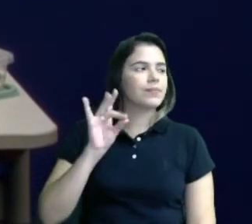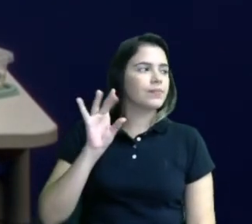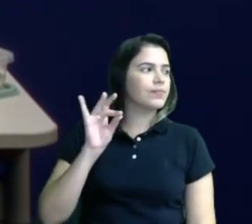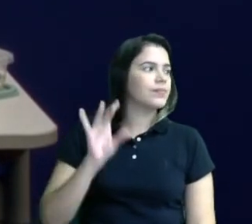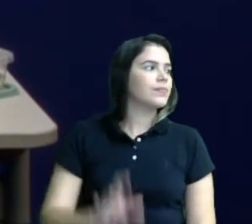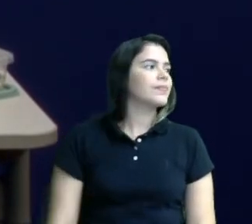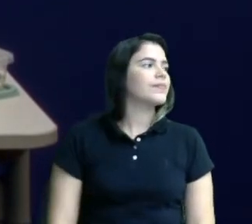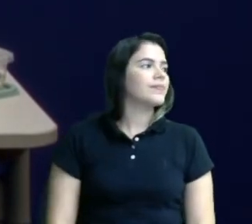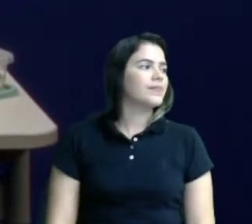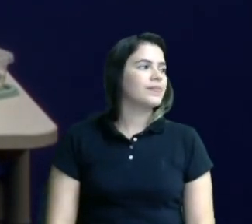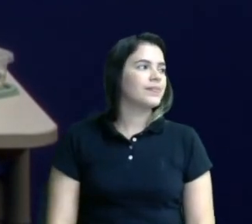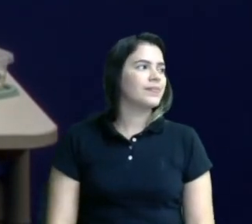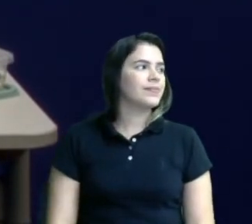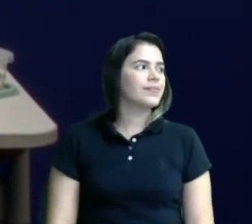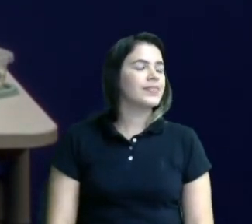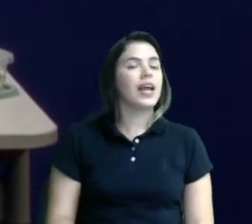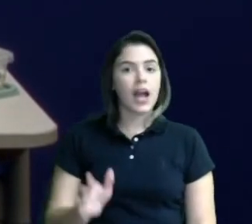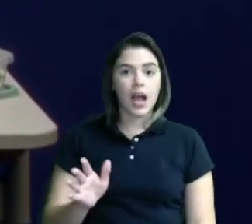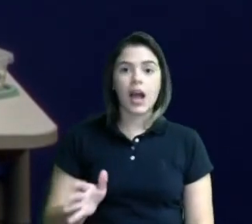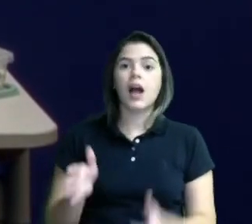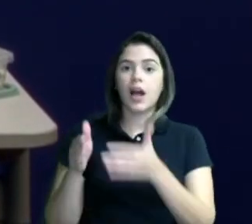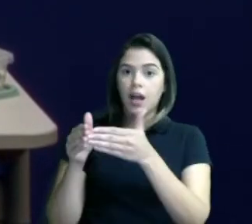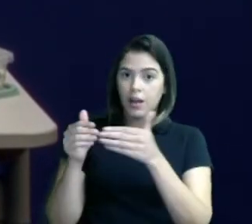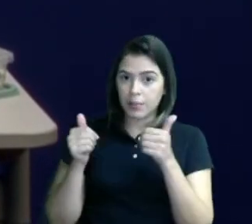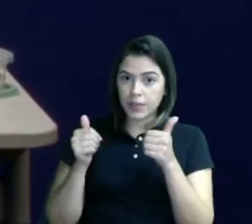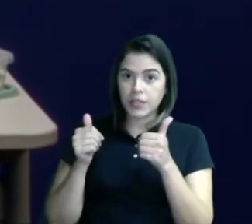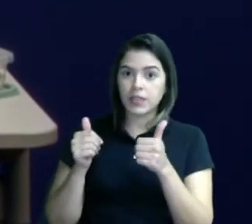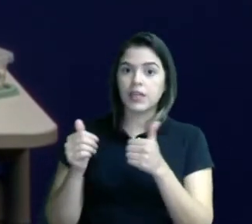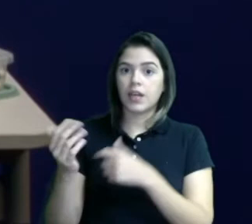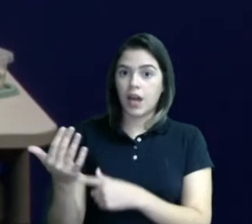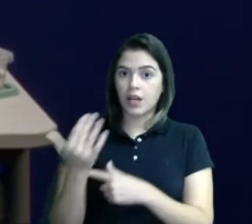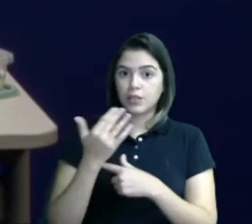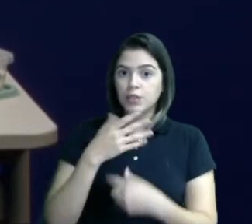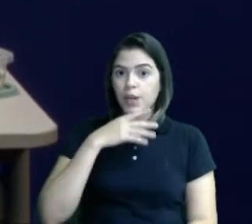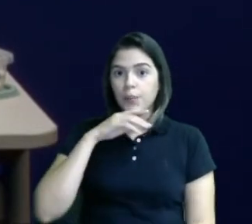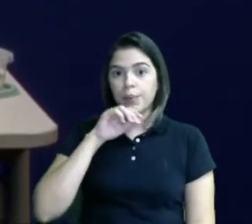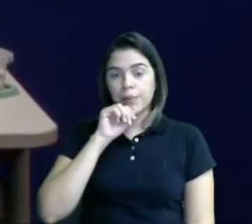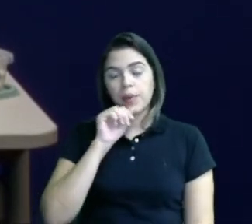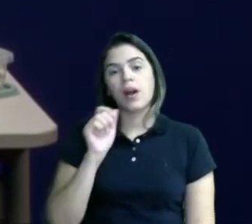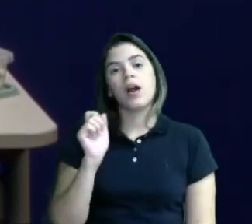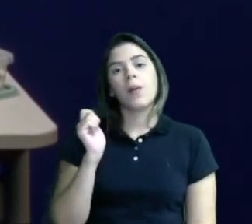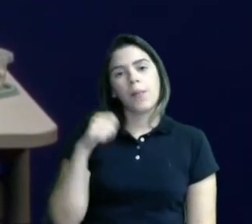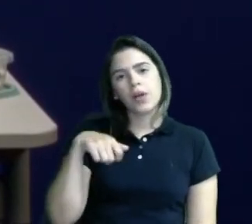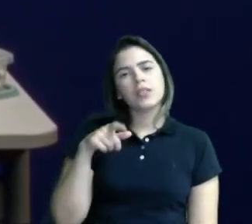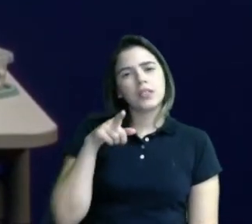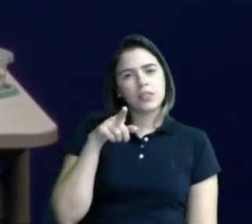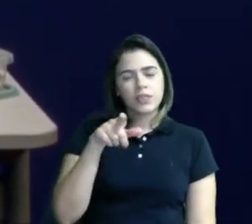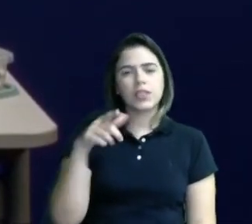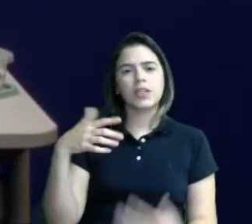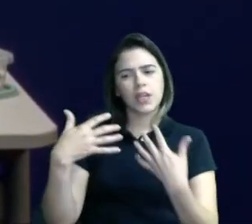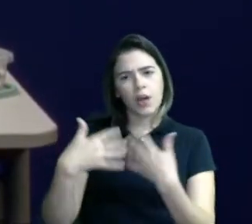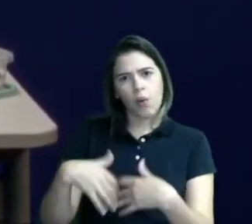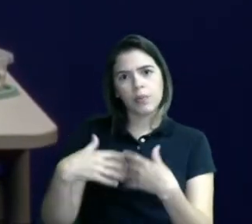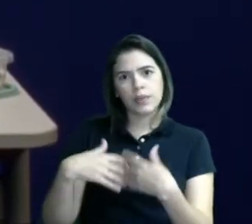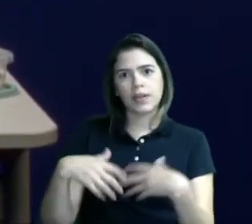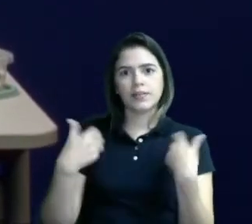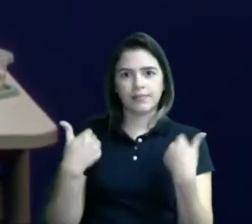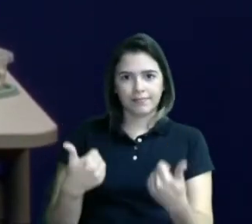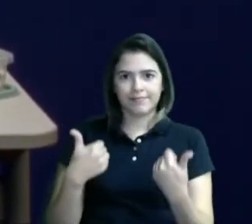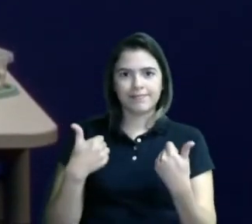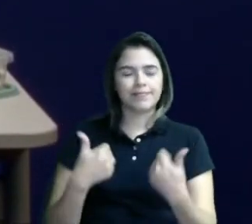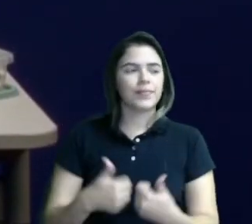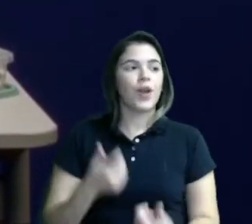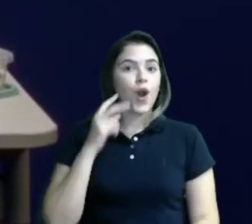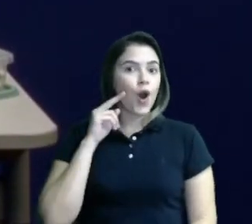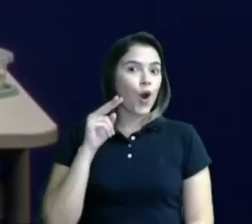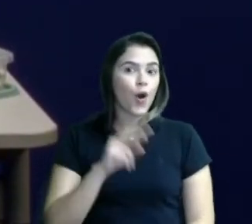Ah, e peçam ajuda a mamãe, tá certo? Porque possa ser um pouco complicado, né? Pra vocês. Olha aí. Olha como